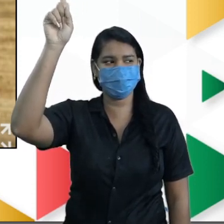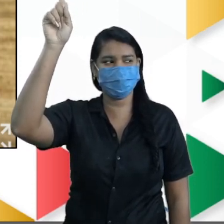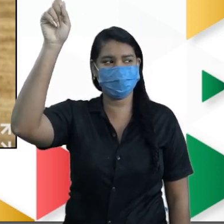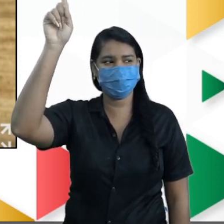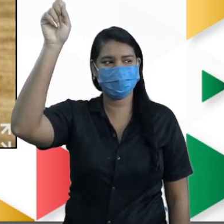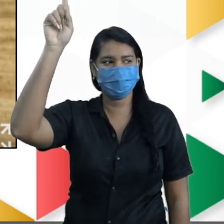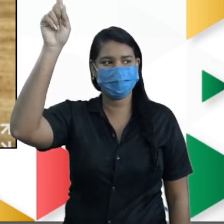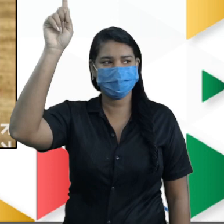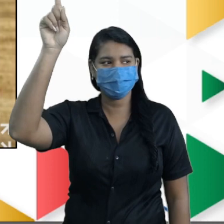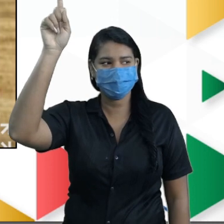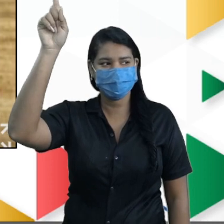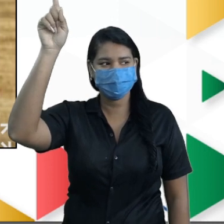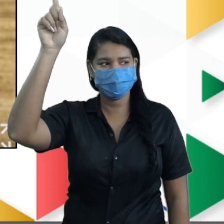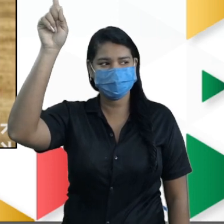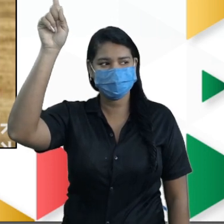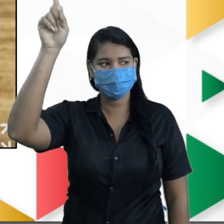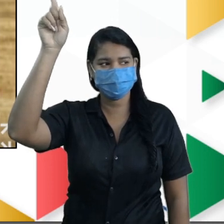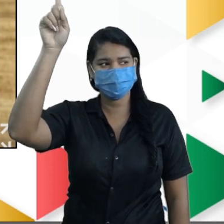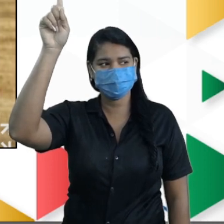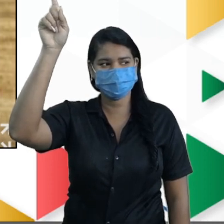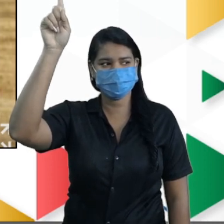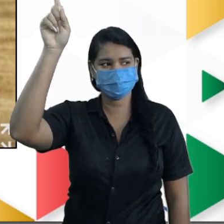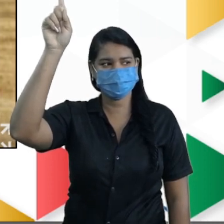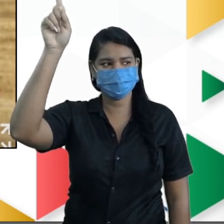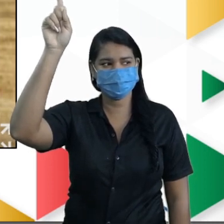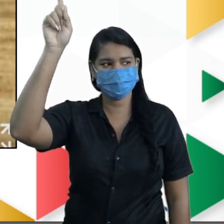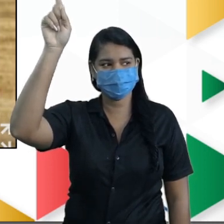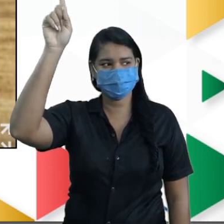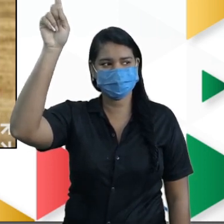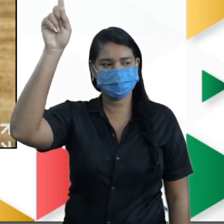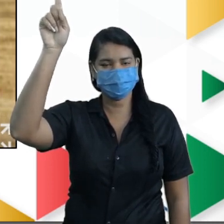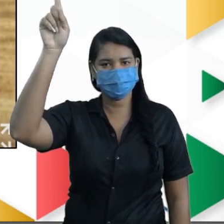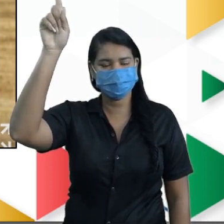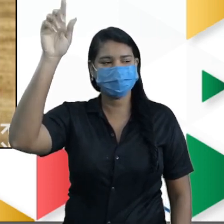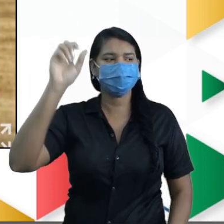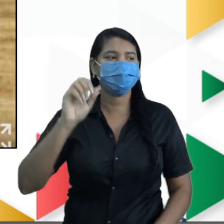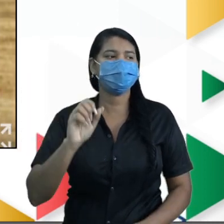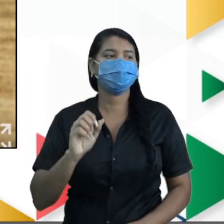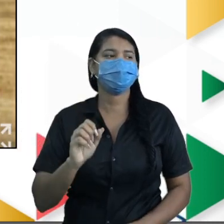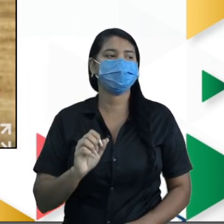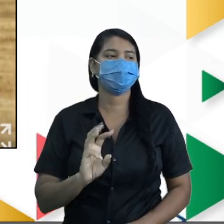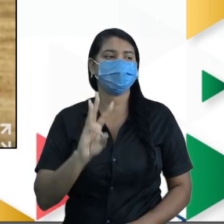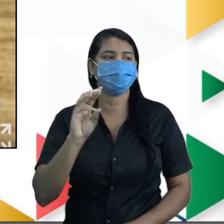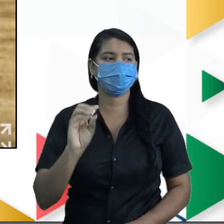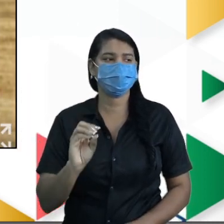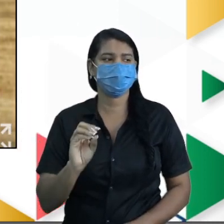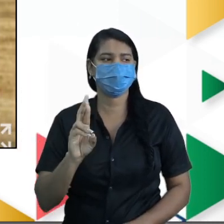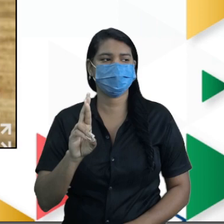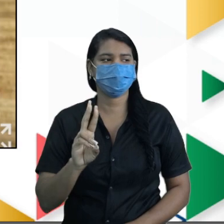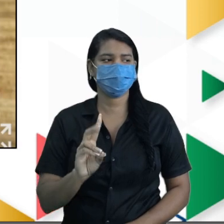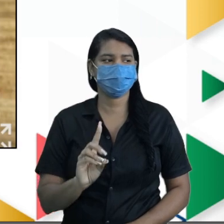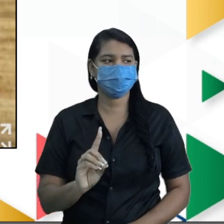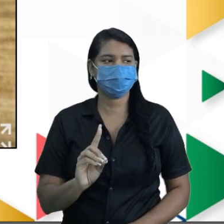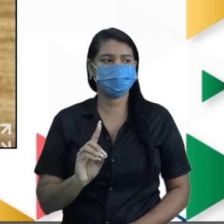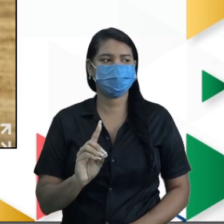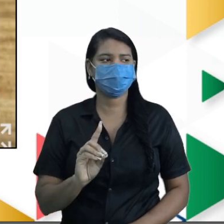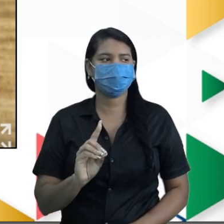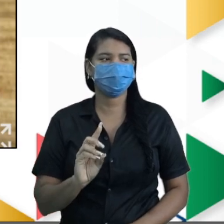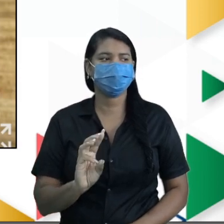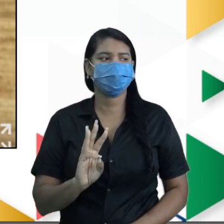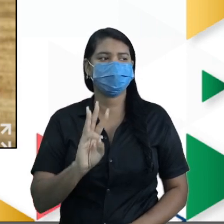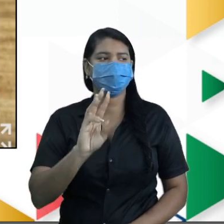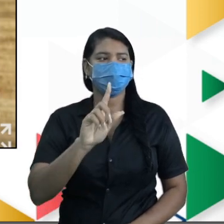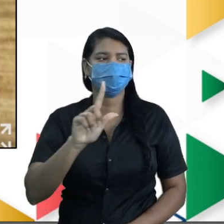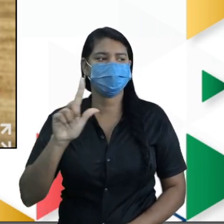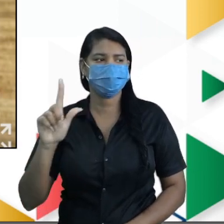E aí, esse QR Code vai te conduzir ao WorldWall direto, nesse lugar aí, WorldWall, para